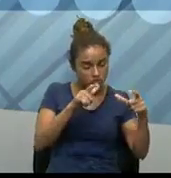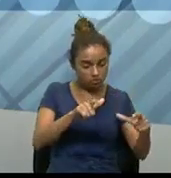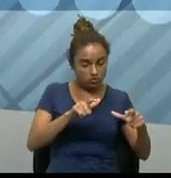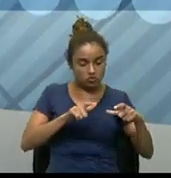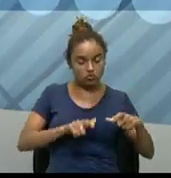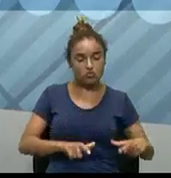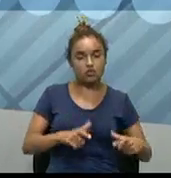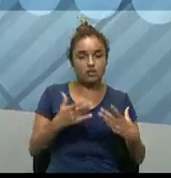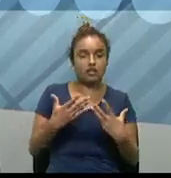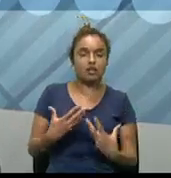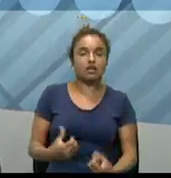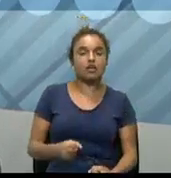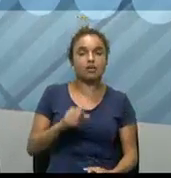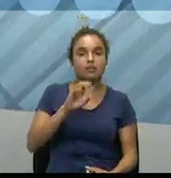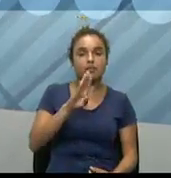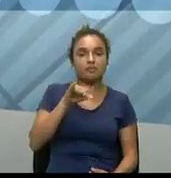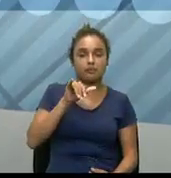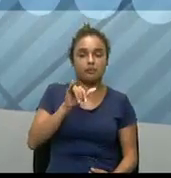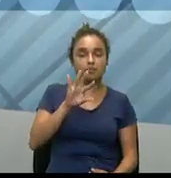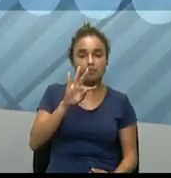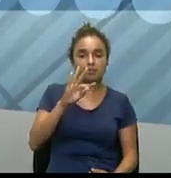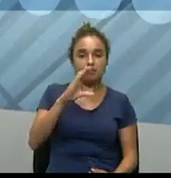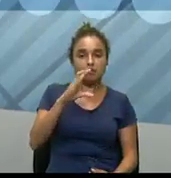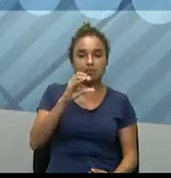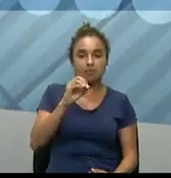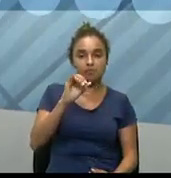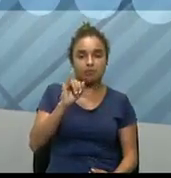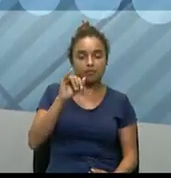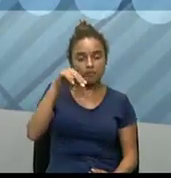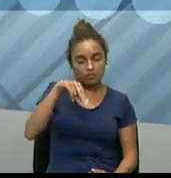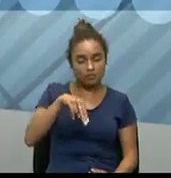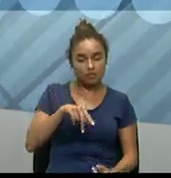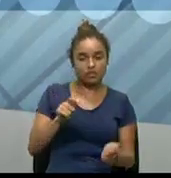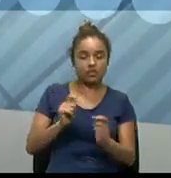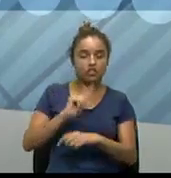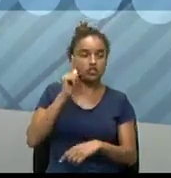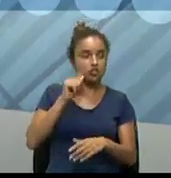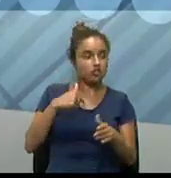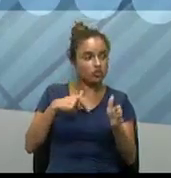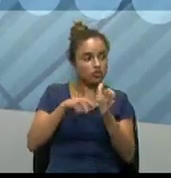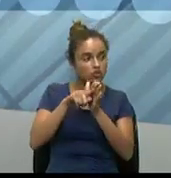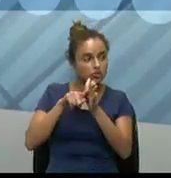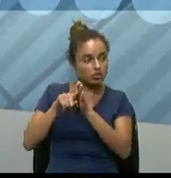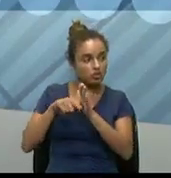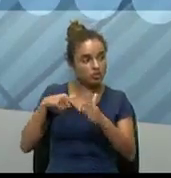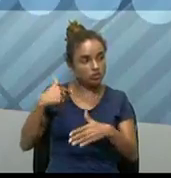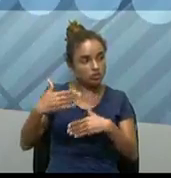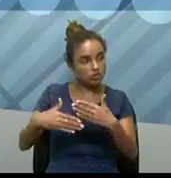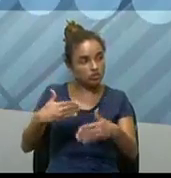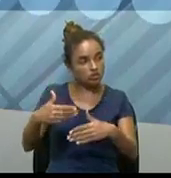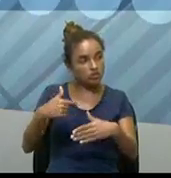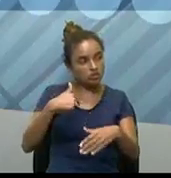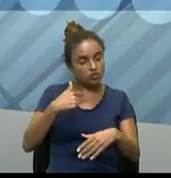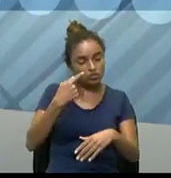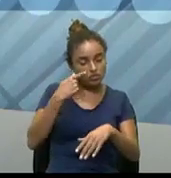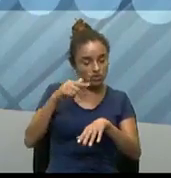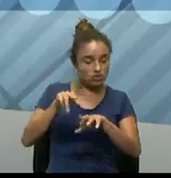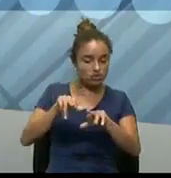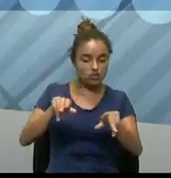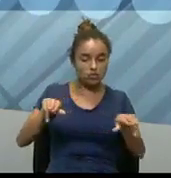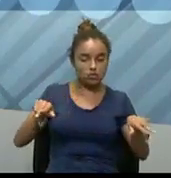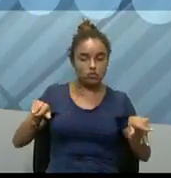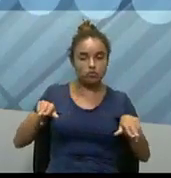aceitavam, né? Então, a Bitcoin. Porém, né? Então, fazendo uma pesquisa mais avançada, gente vê aí várias outras